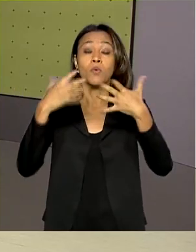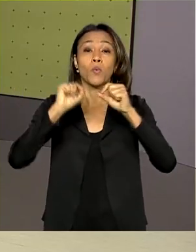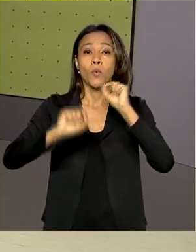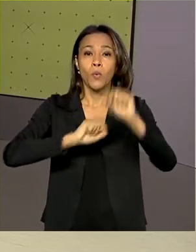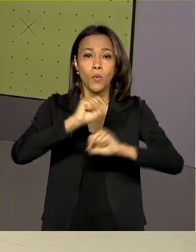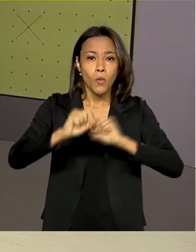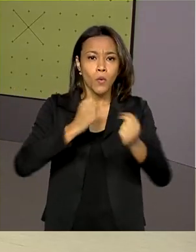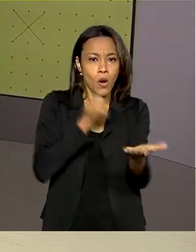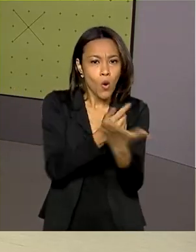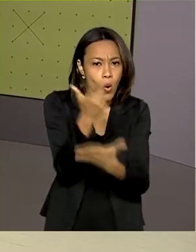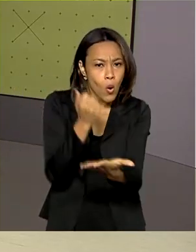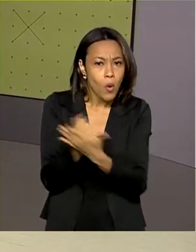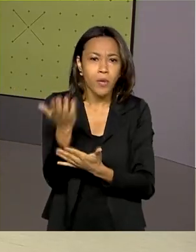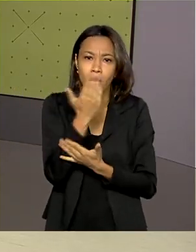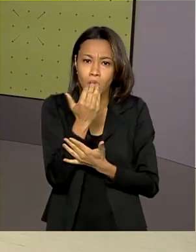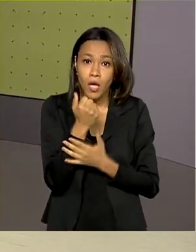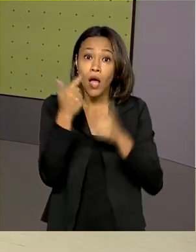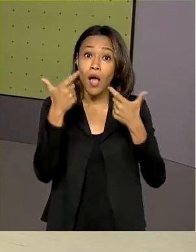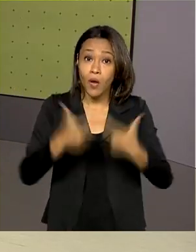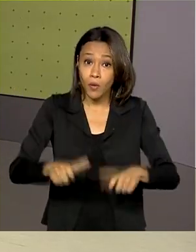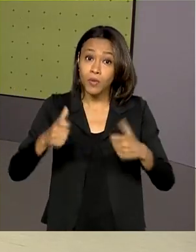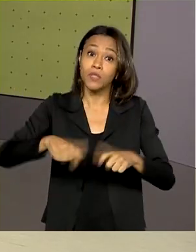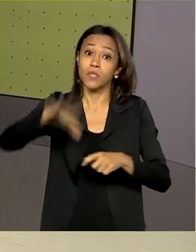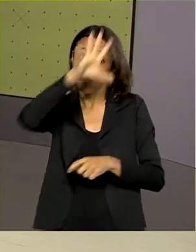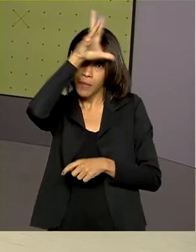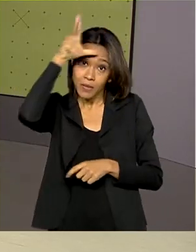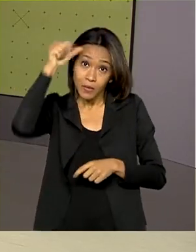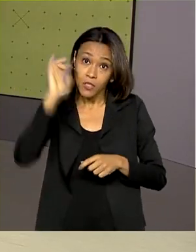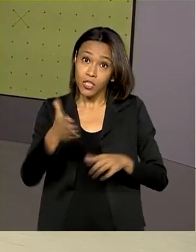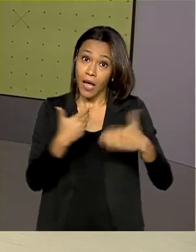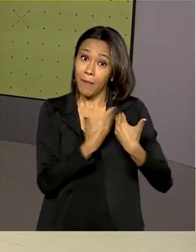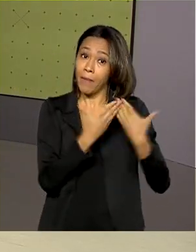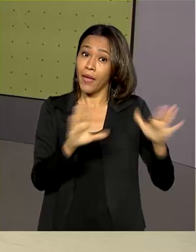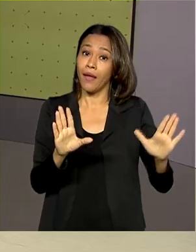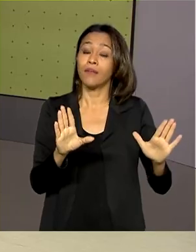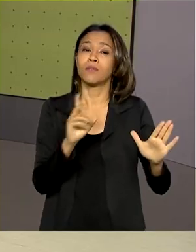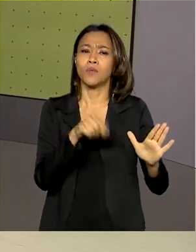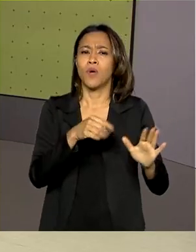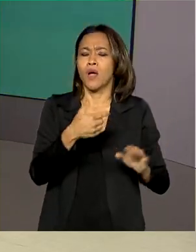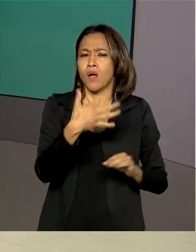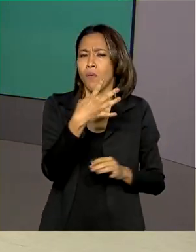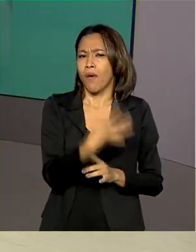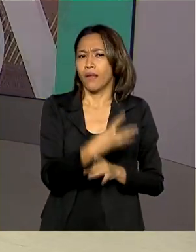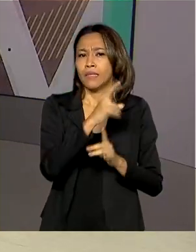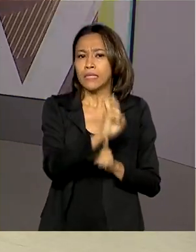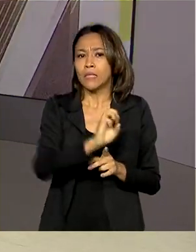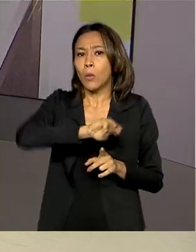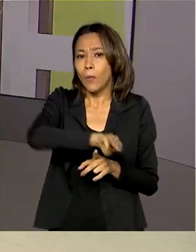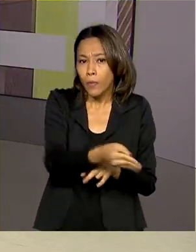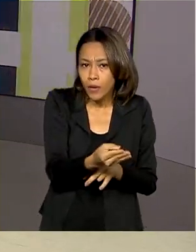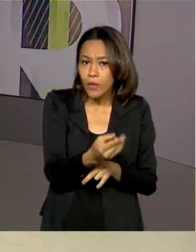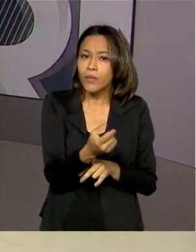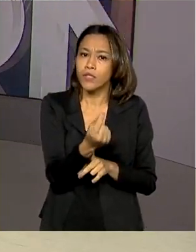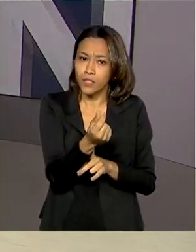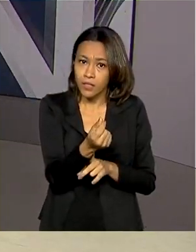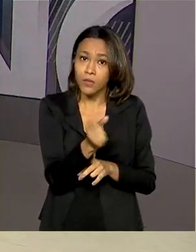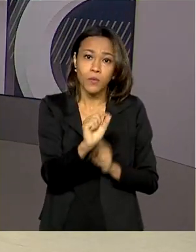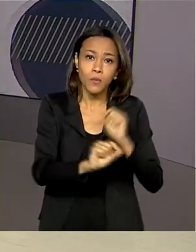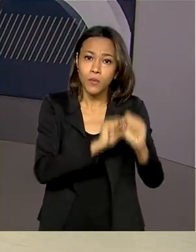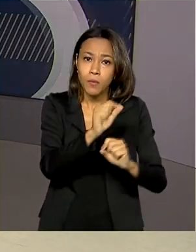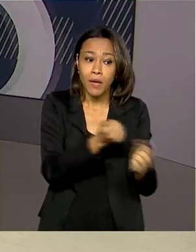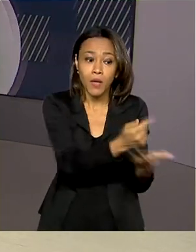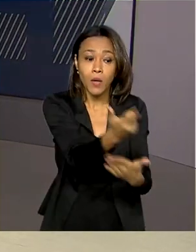da agricultura familiar no Amazonas está aberta. Os investimentos de mais de 45 milhões de reais para aquisição de alimentos